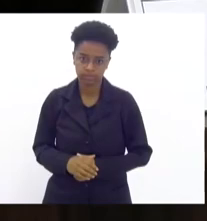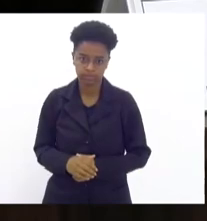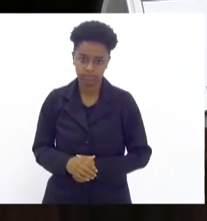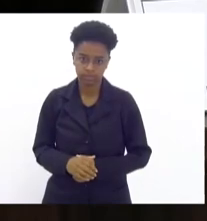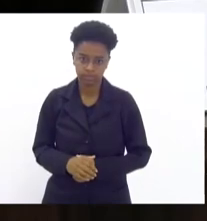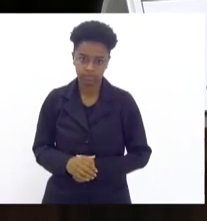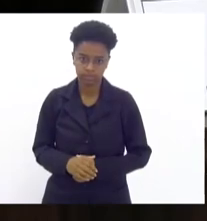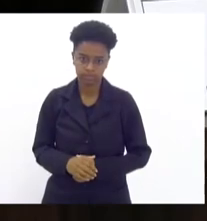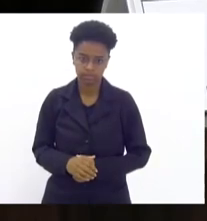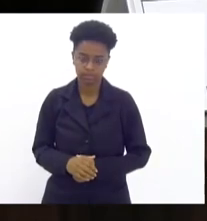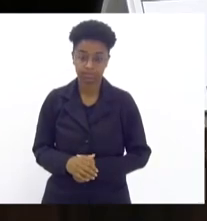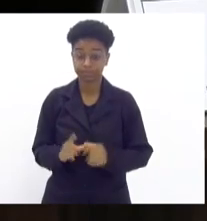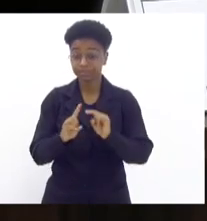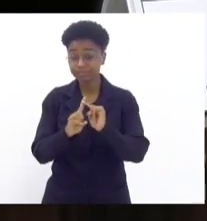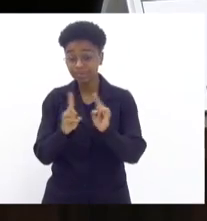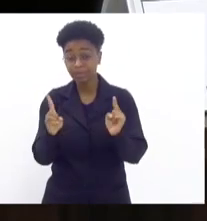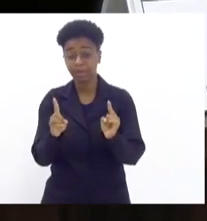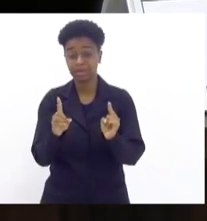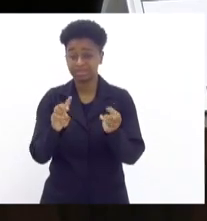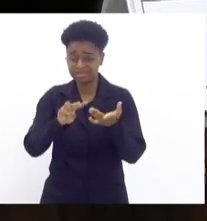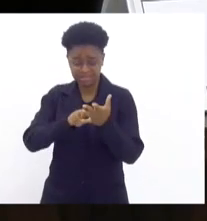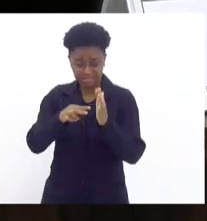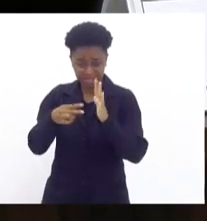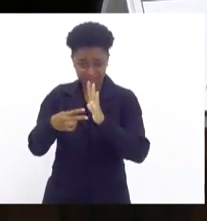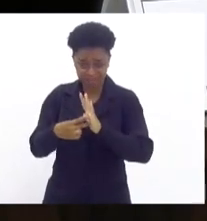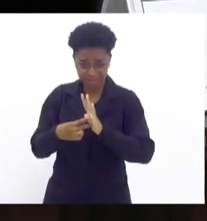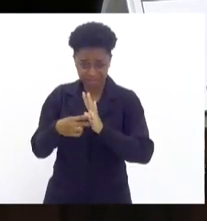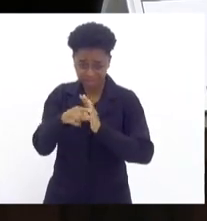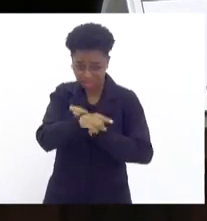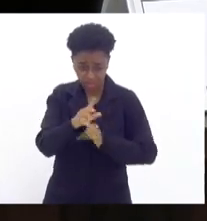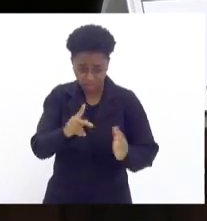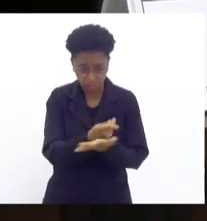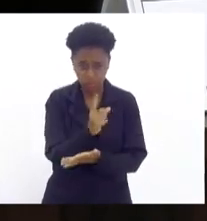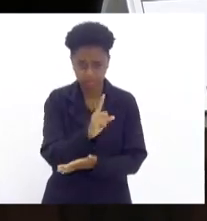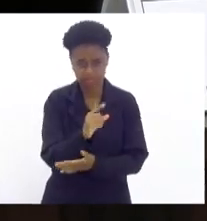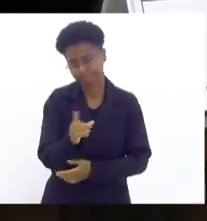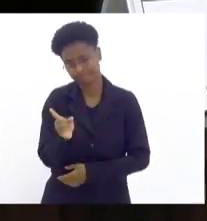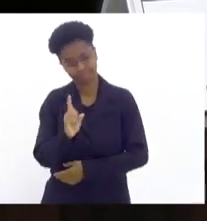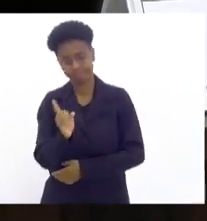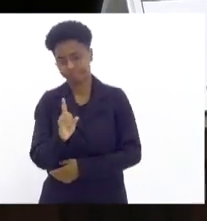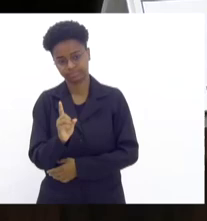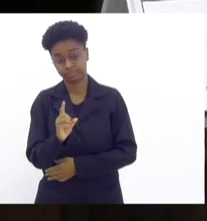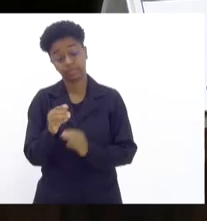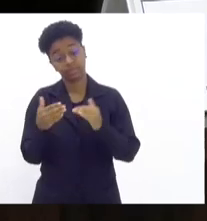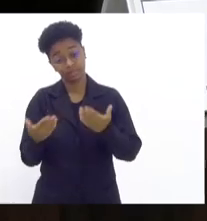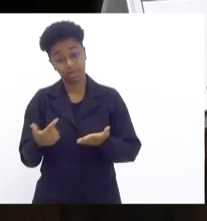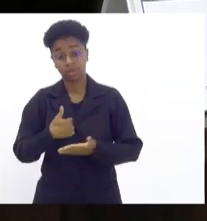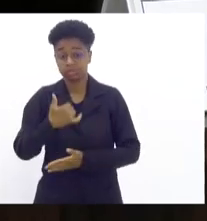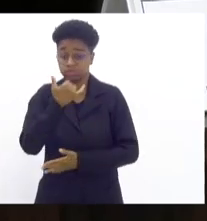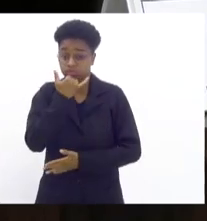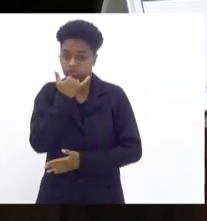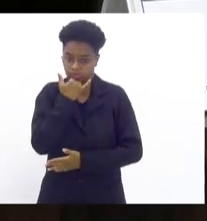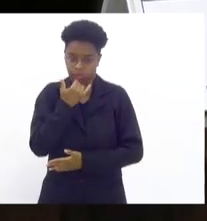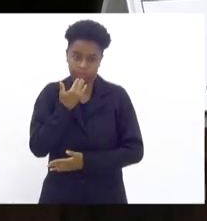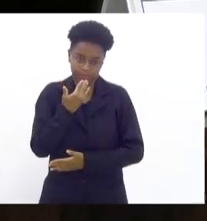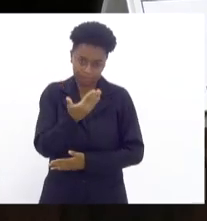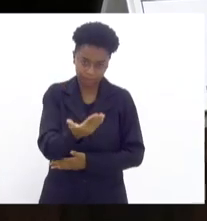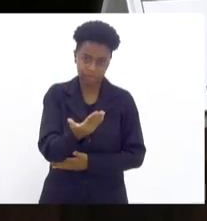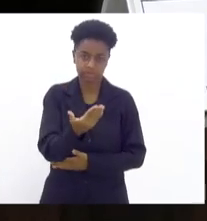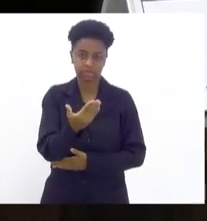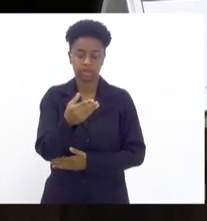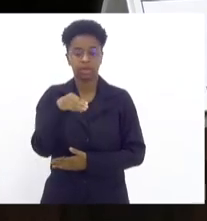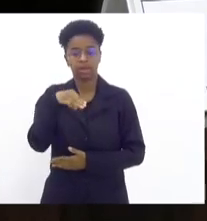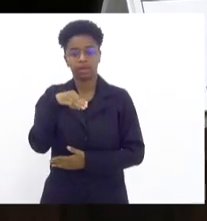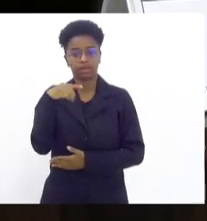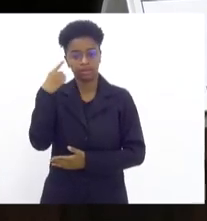registro de ocorrência. Mas isso não quer dizer que o fato não esteja acontecendo. Então, pedindo desculpas ao deputado Márcio Alberto